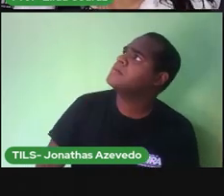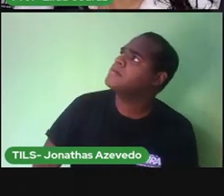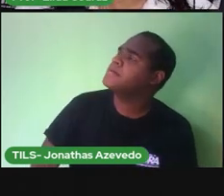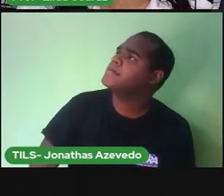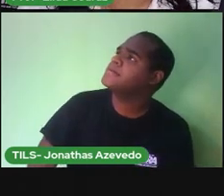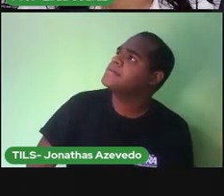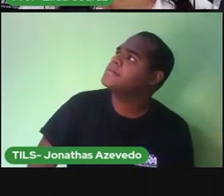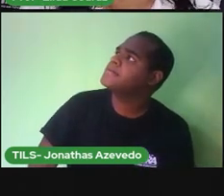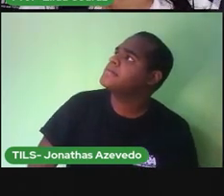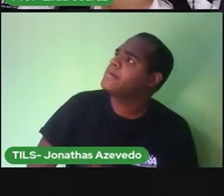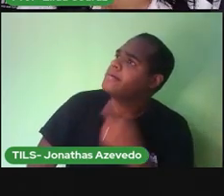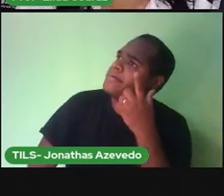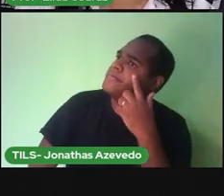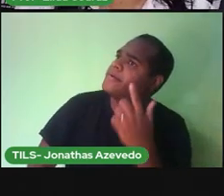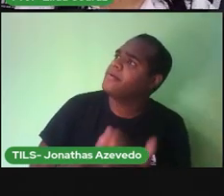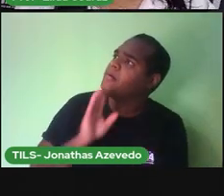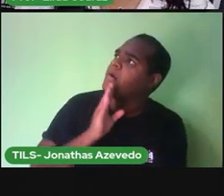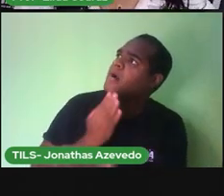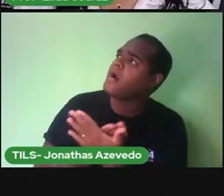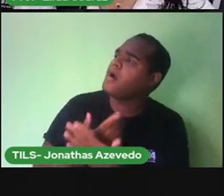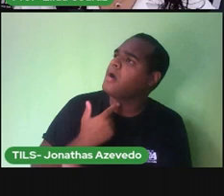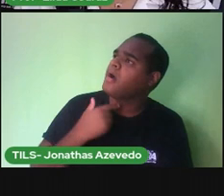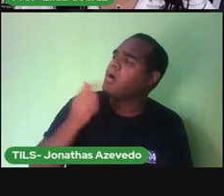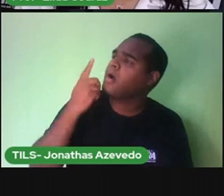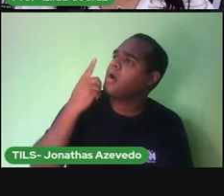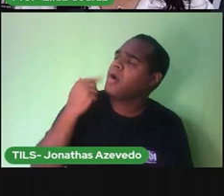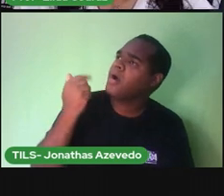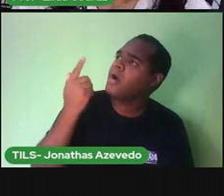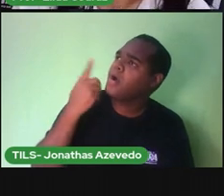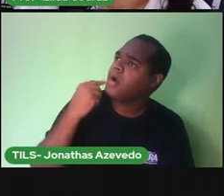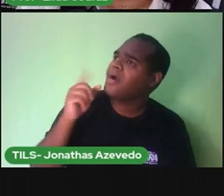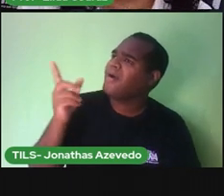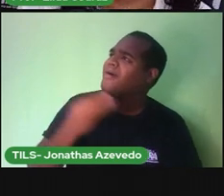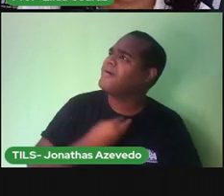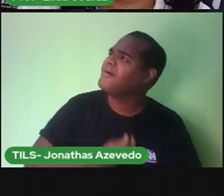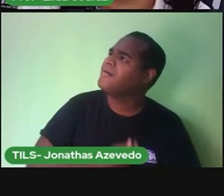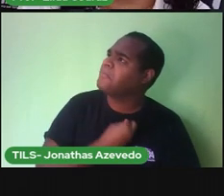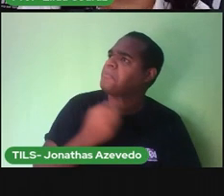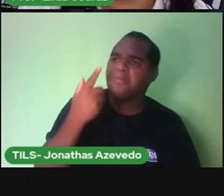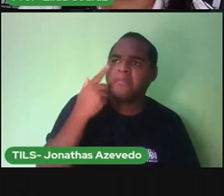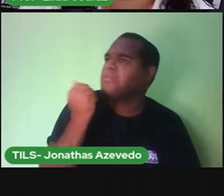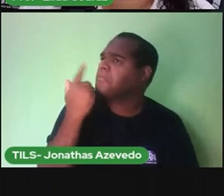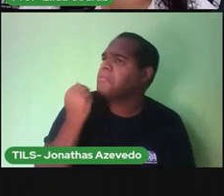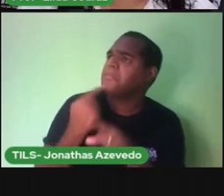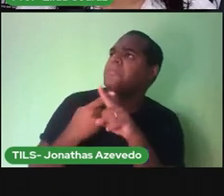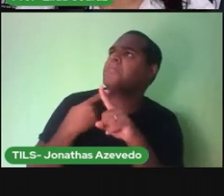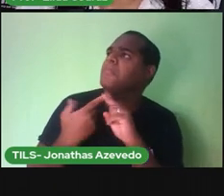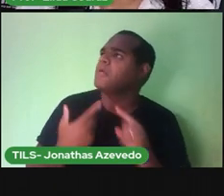e viu Benedita chorando. Ah, é você. E por que está chorando?